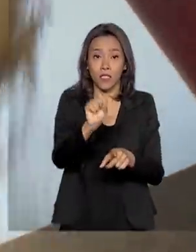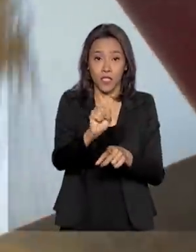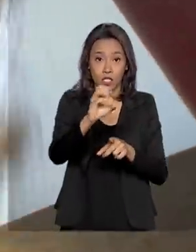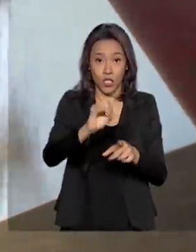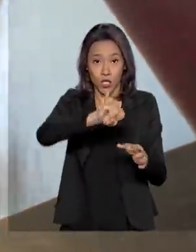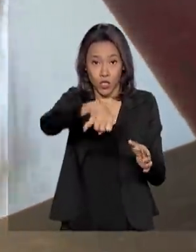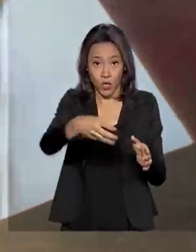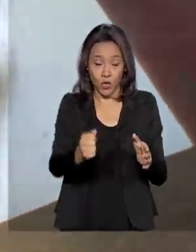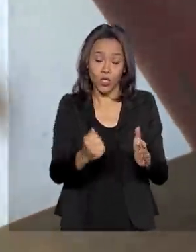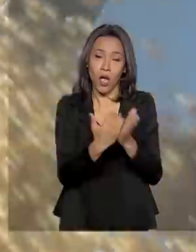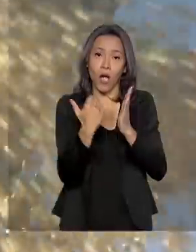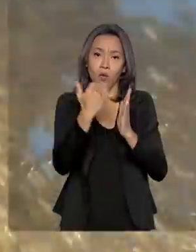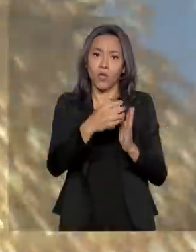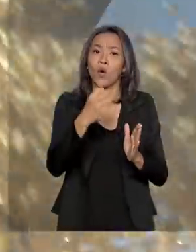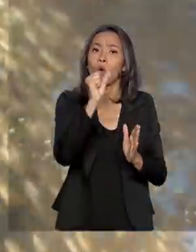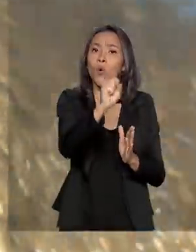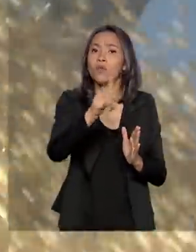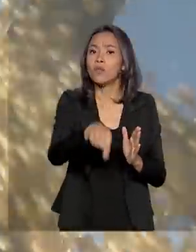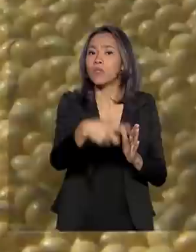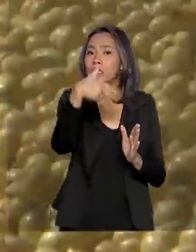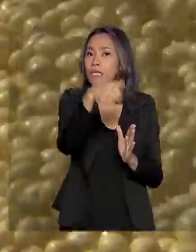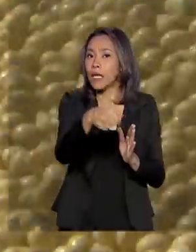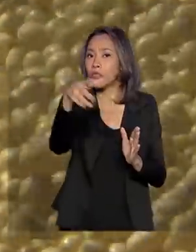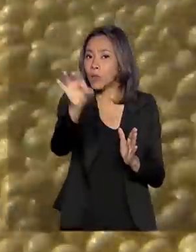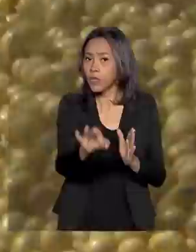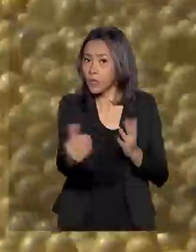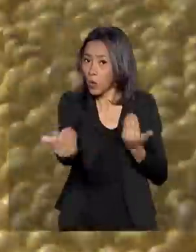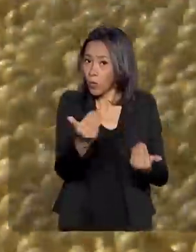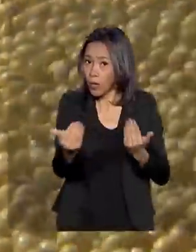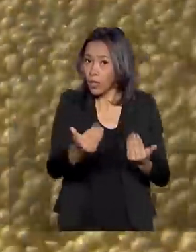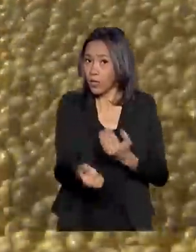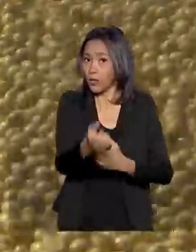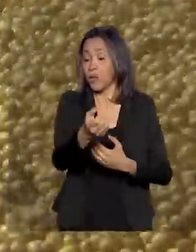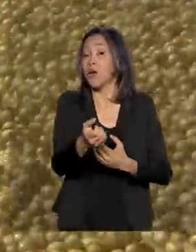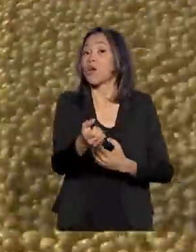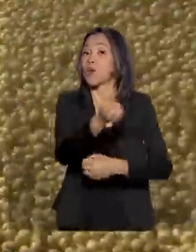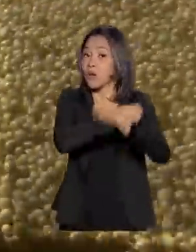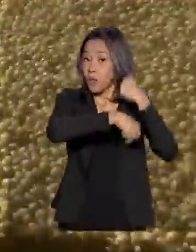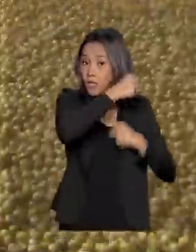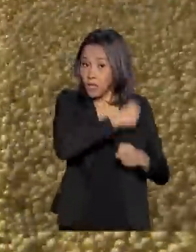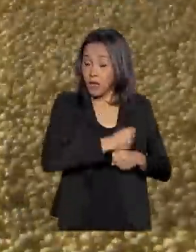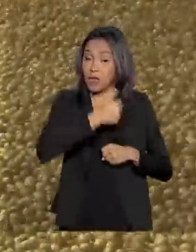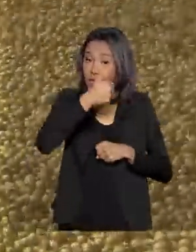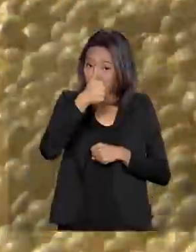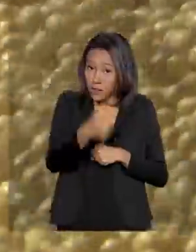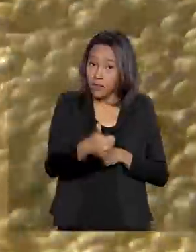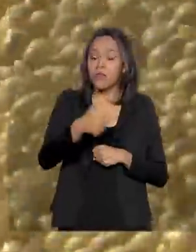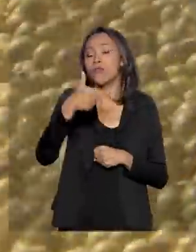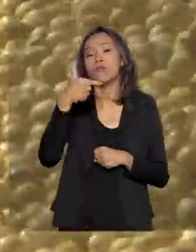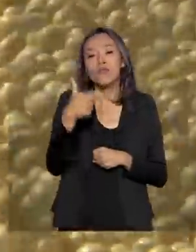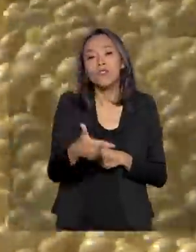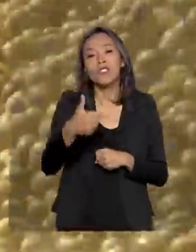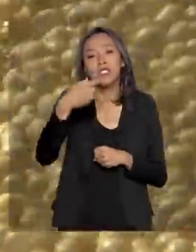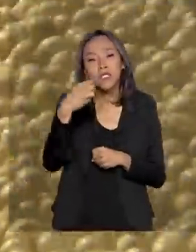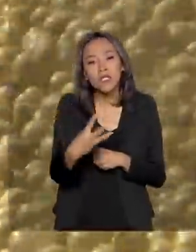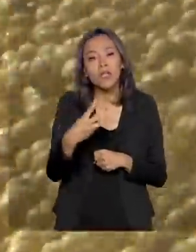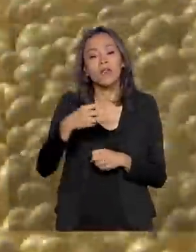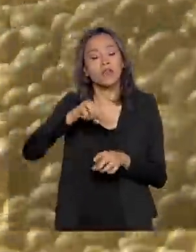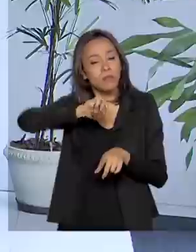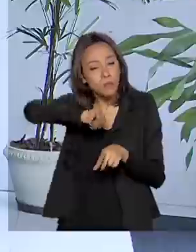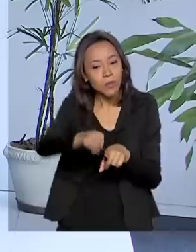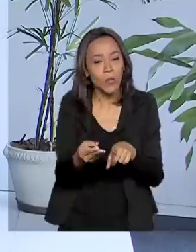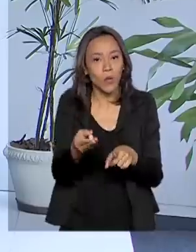com alta de 8,7% em relação a 2019, totalizando 123,3 milhões de